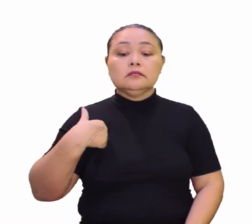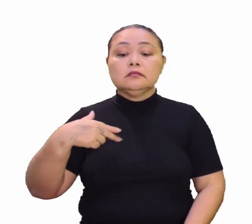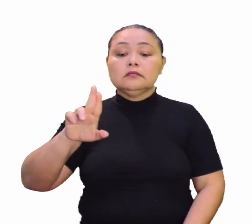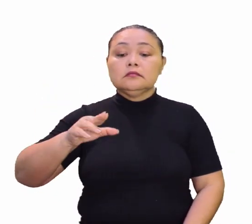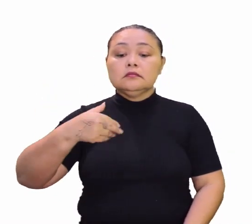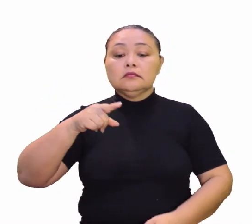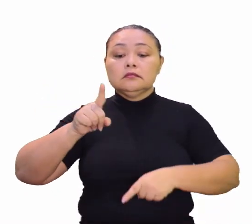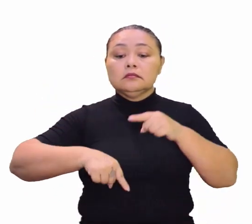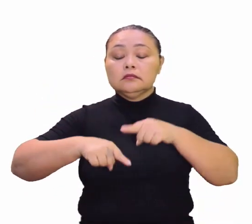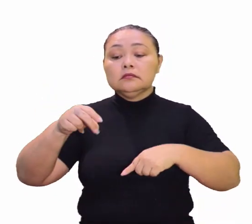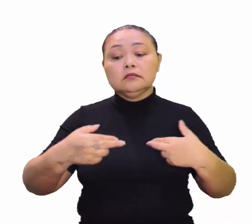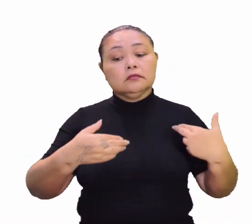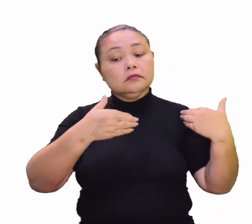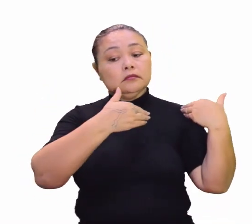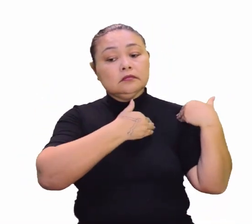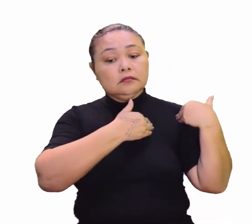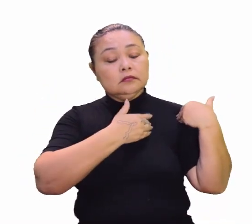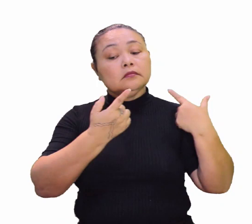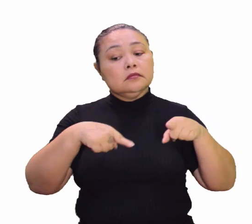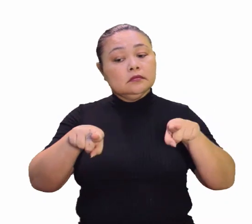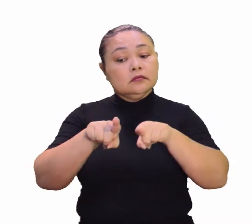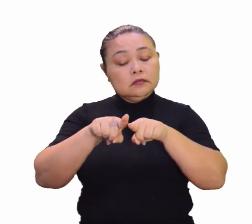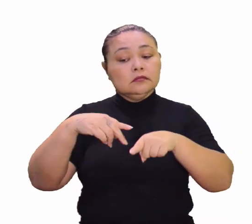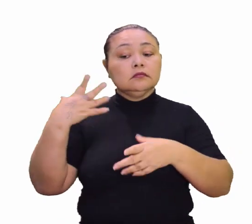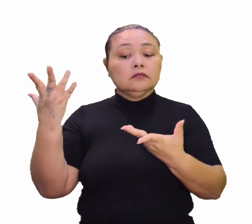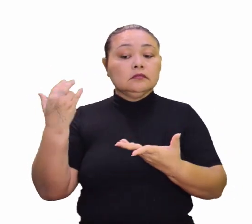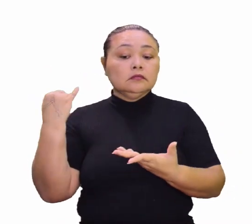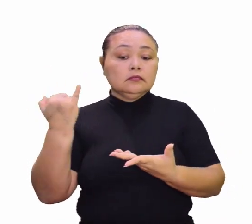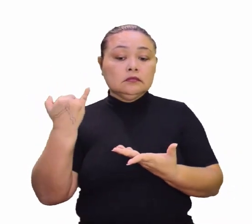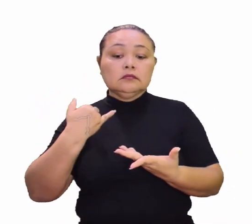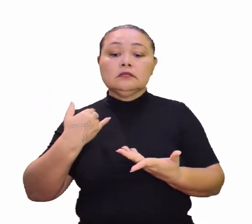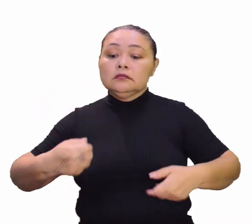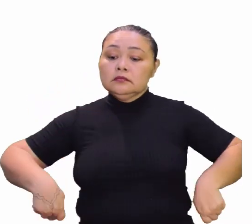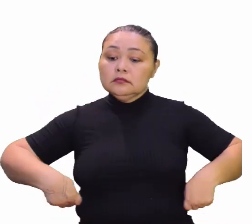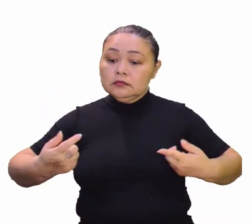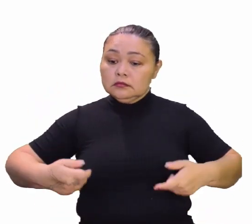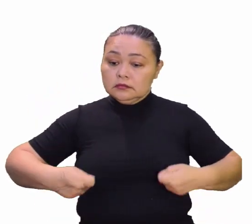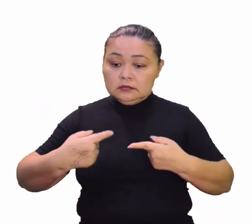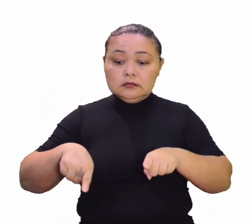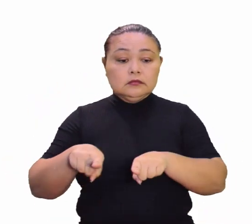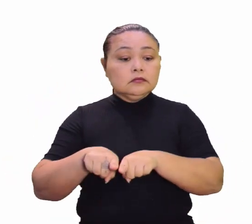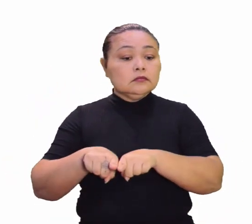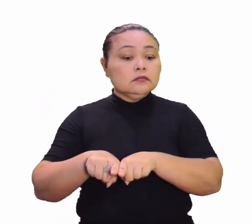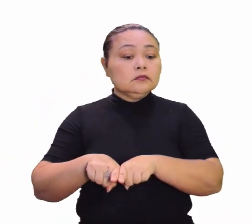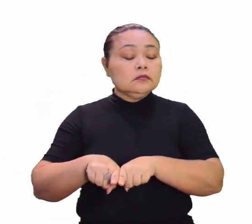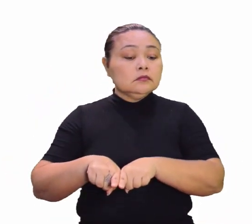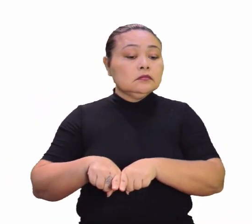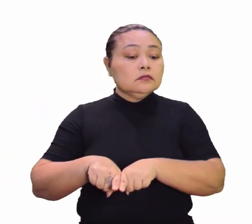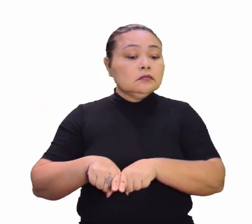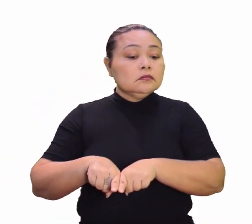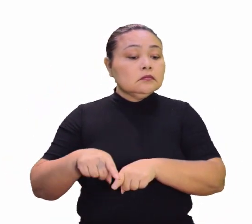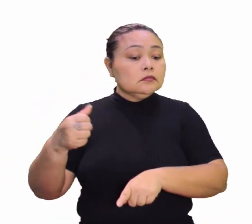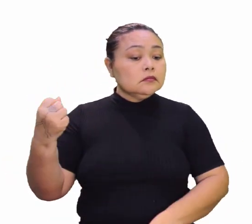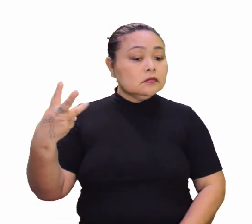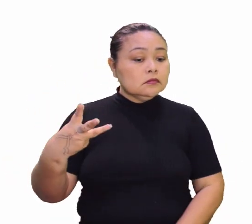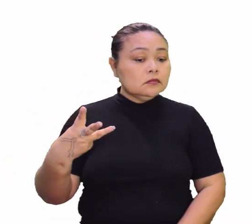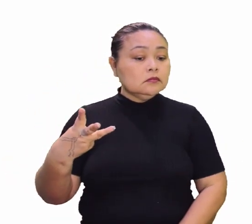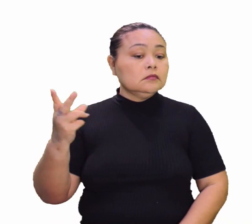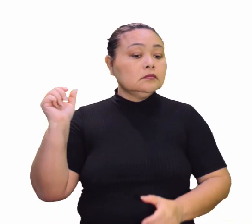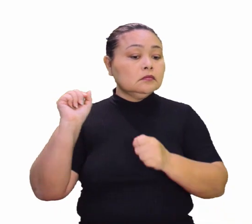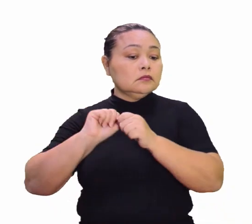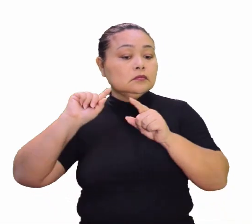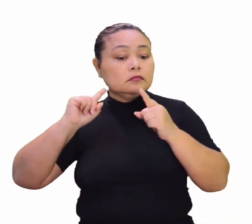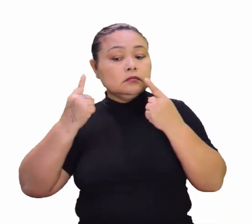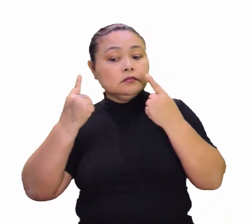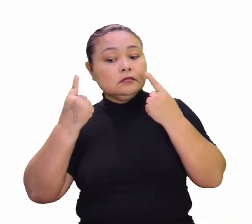consumo e produção responsáveis. Daí também muito importante, né, o consumismo, né? Uhum. Treze. Ação